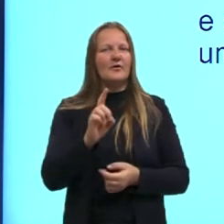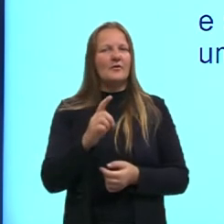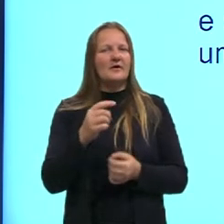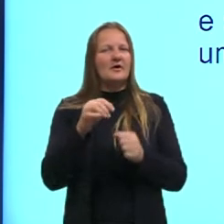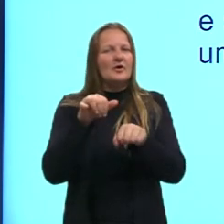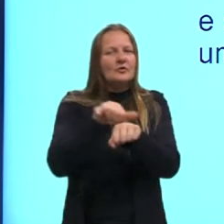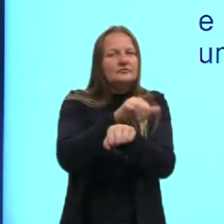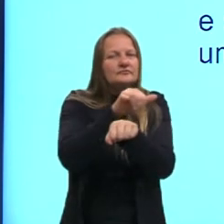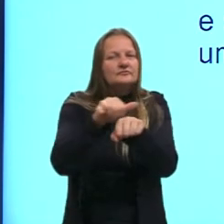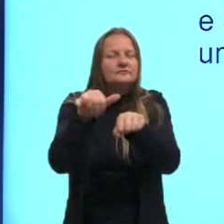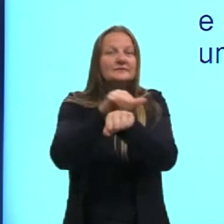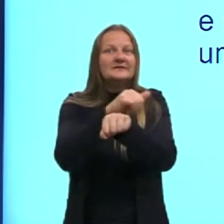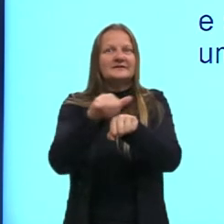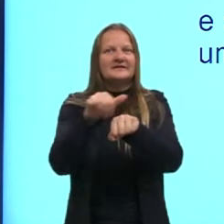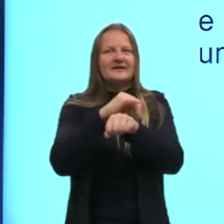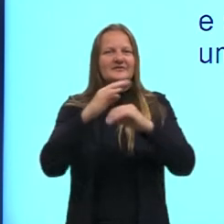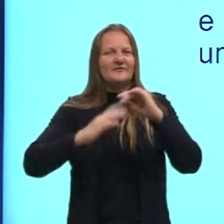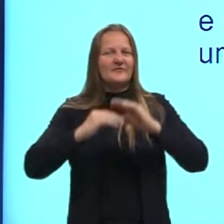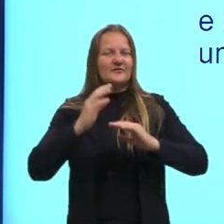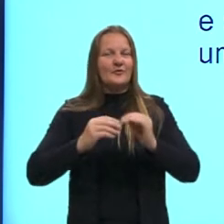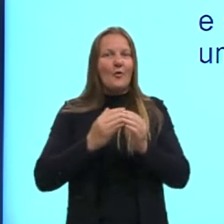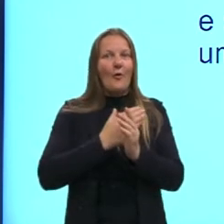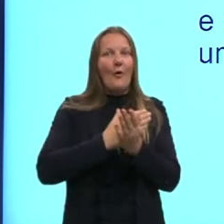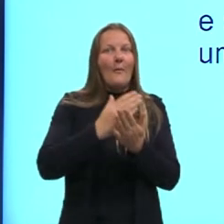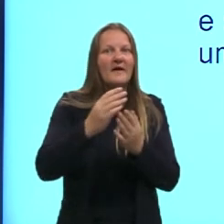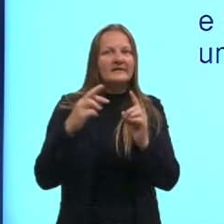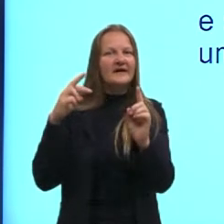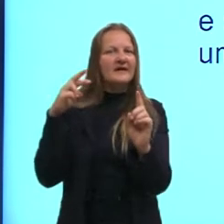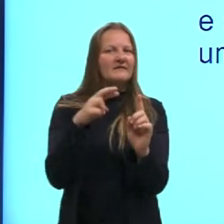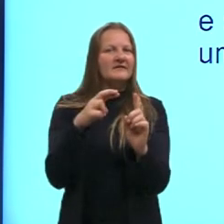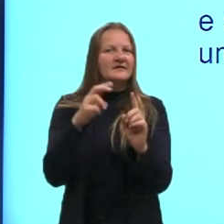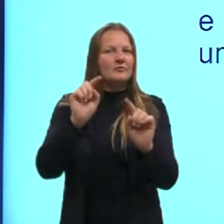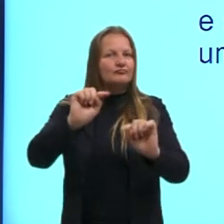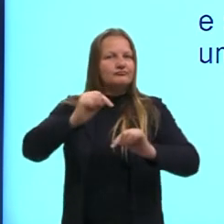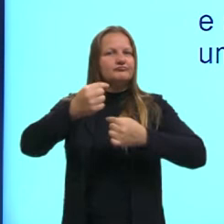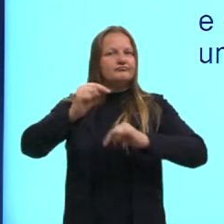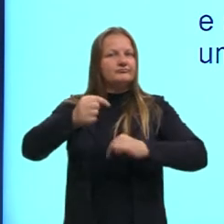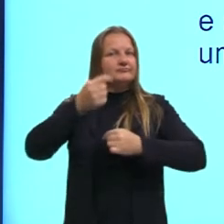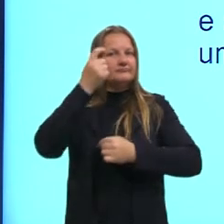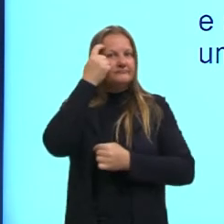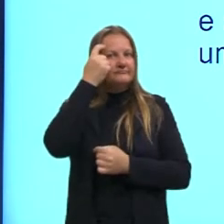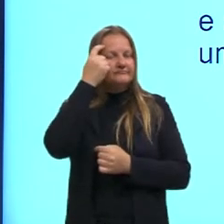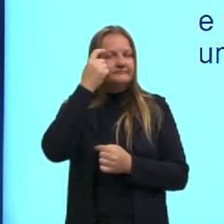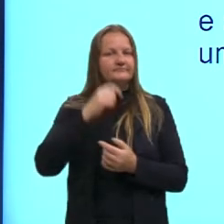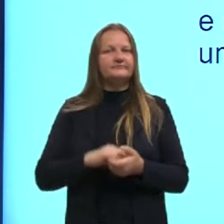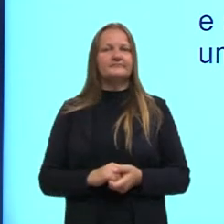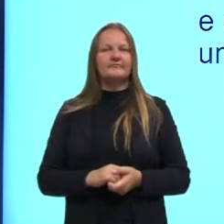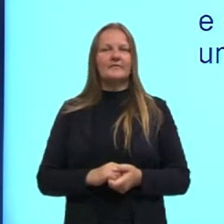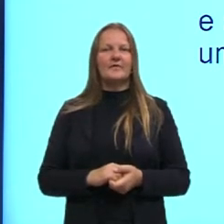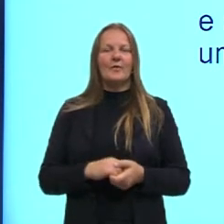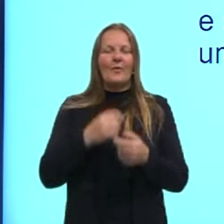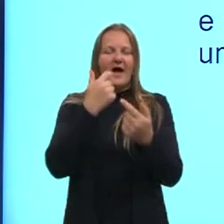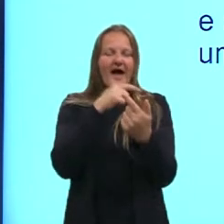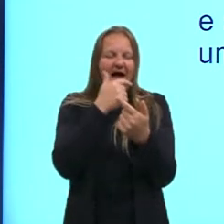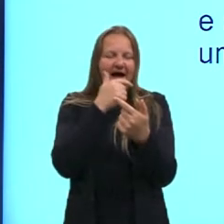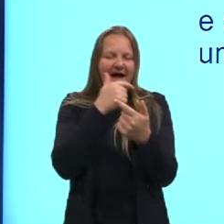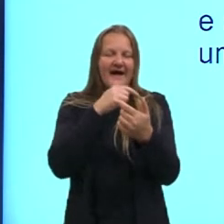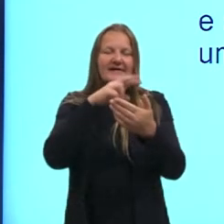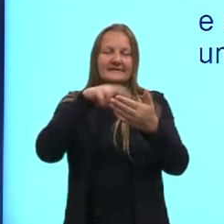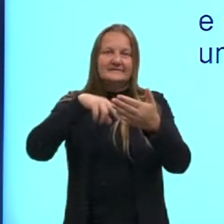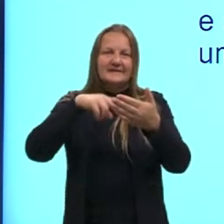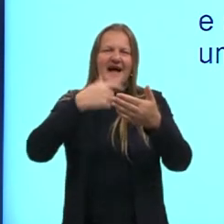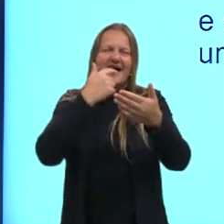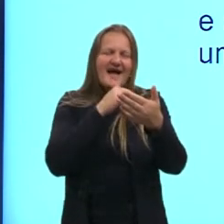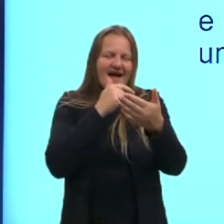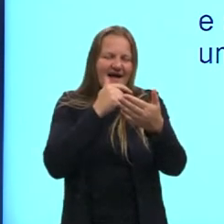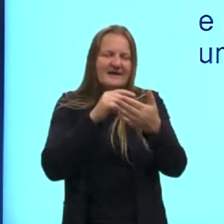usar os fatos como ponto de partida para uma reflexão ou para o entretenimento do leitor. A partir